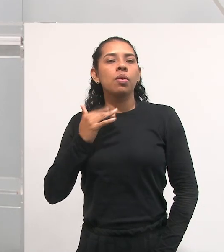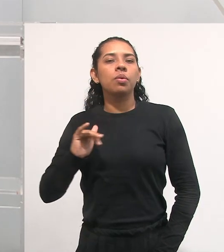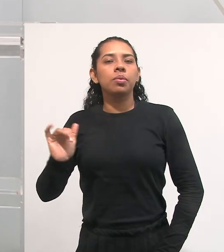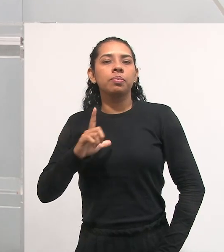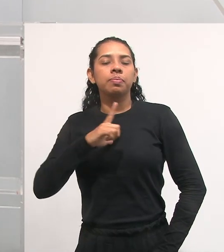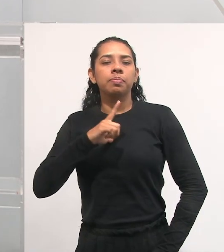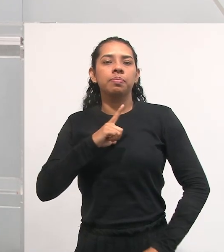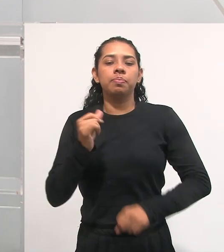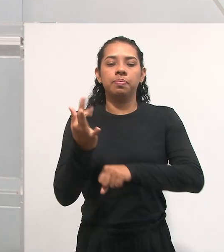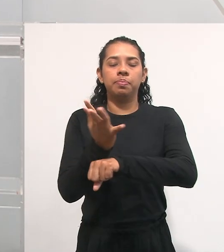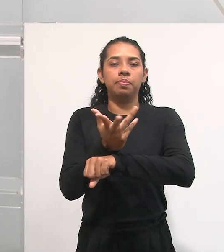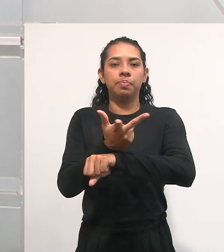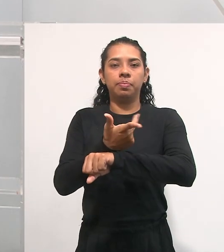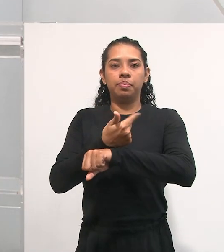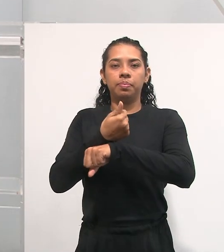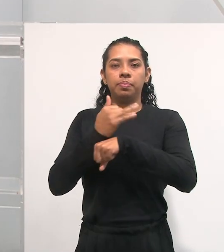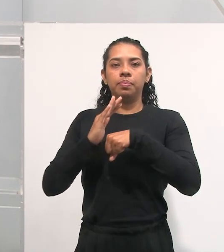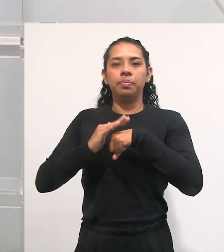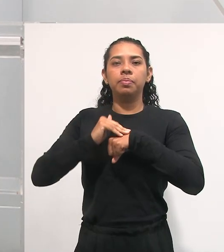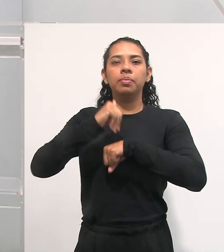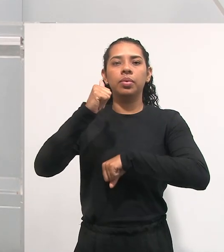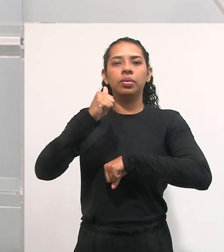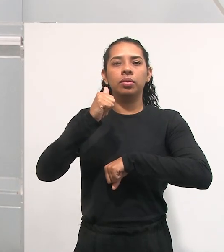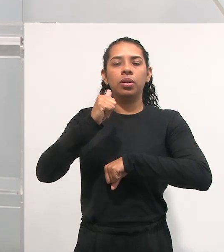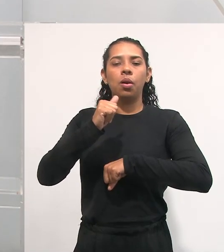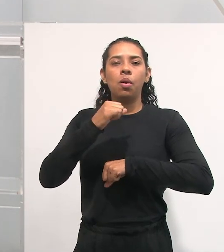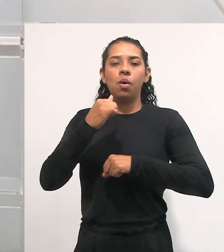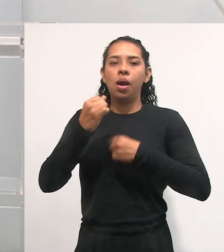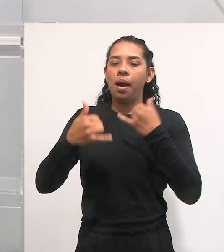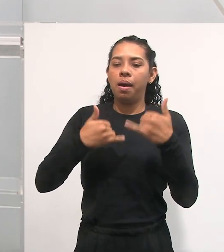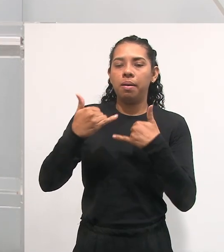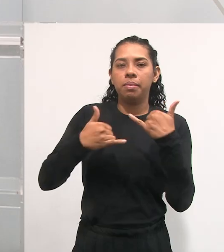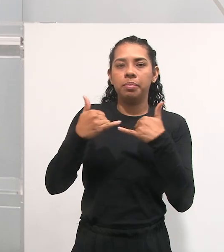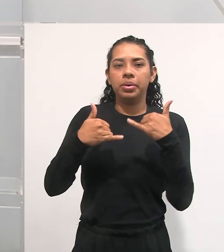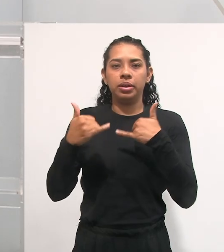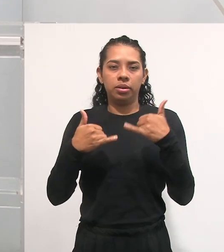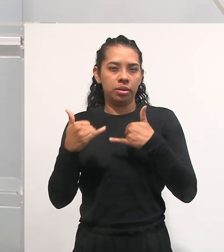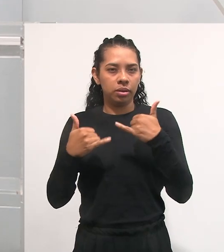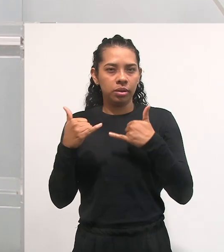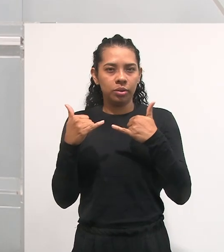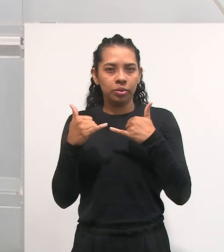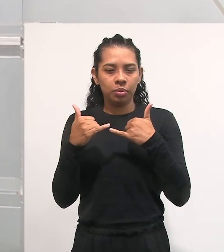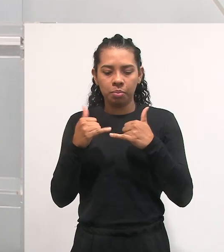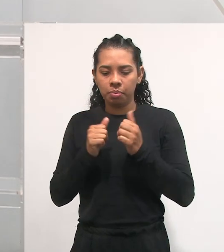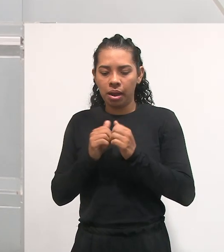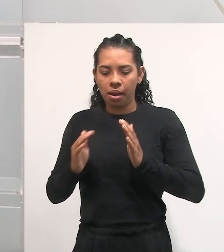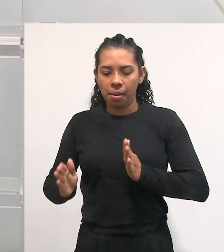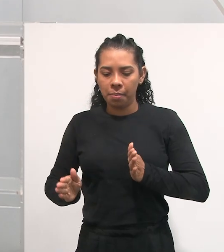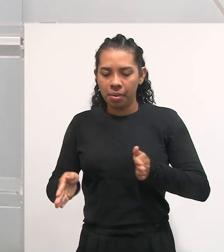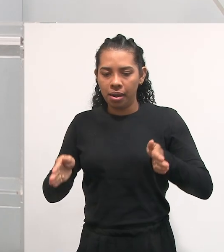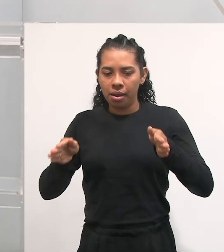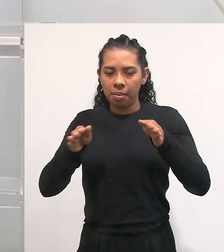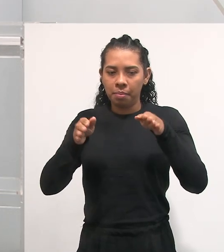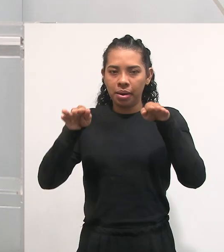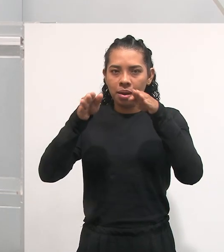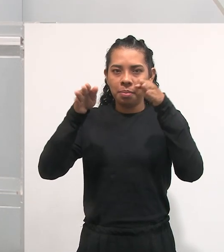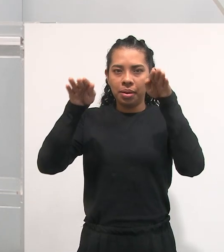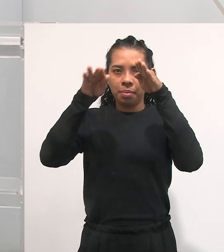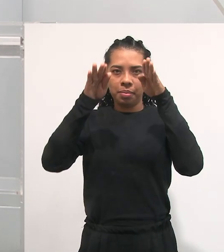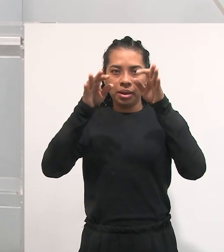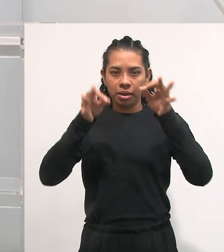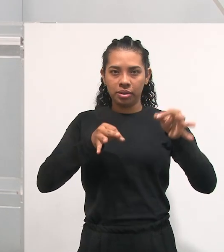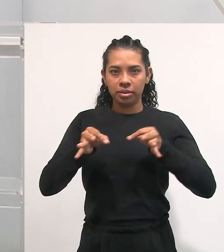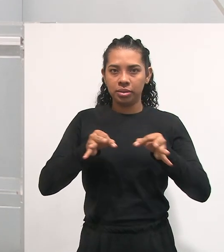habilidade, ou quando ela inicia a construção de torres, então, se ela já tem essa habilidade, se ela não tem essa